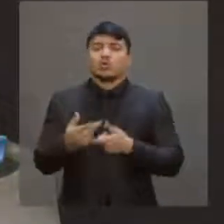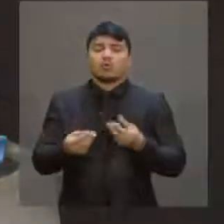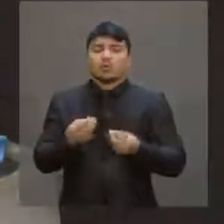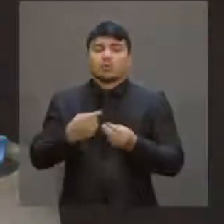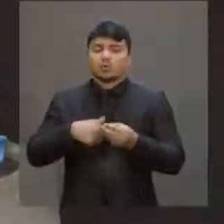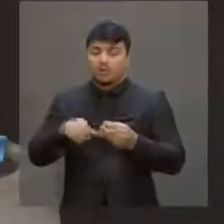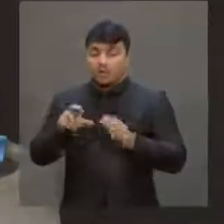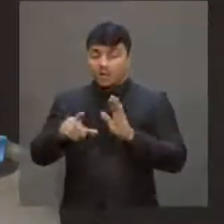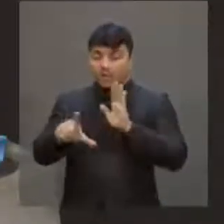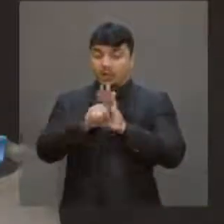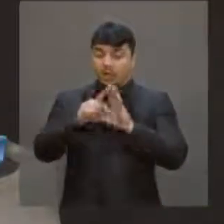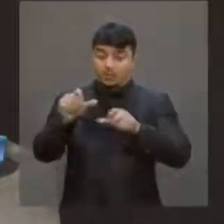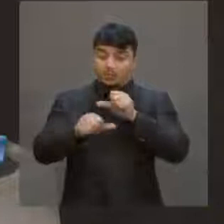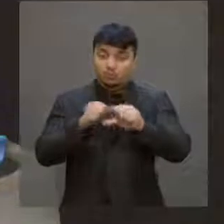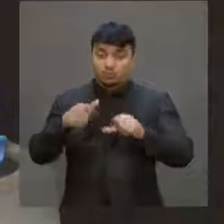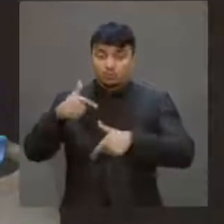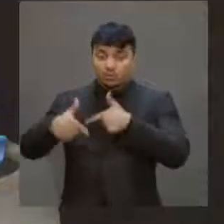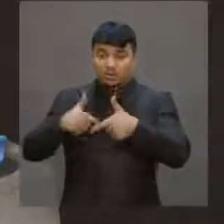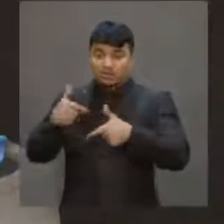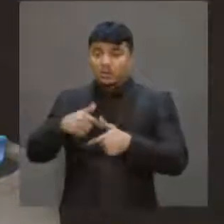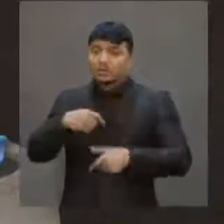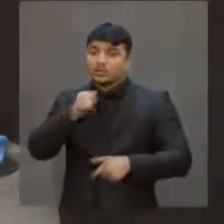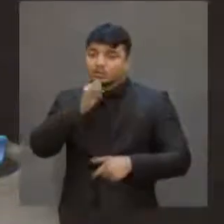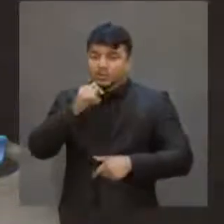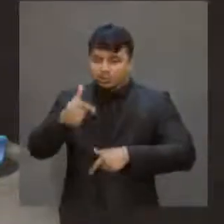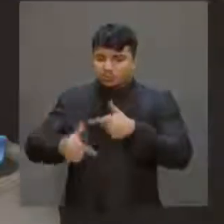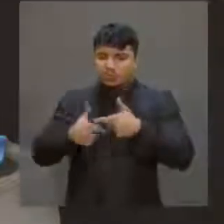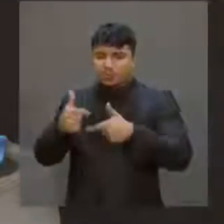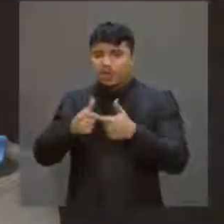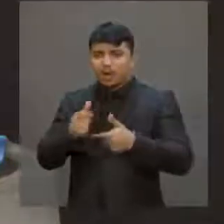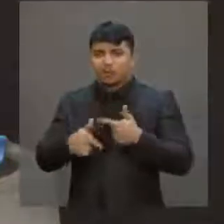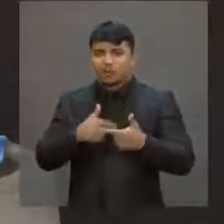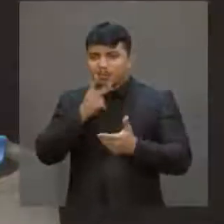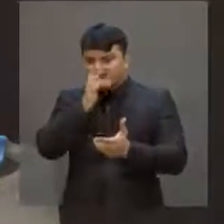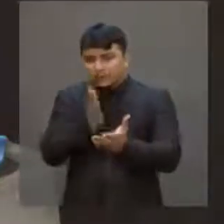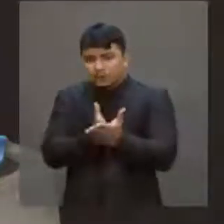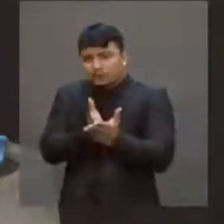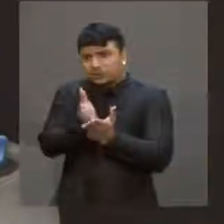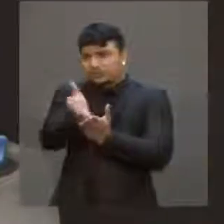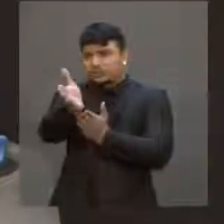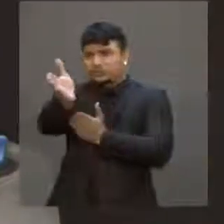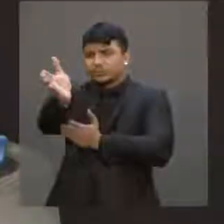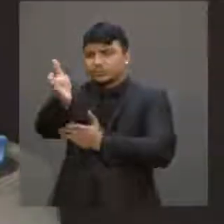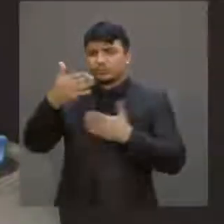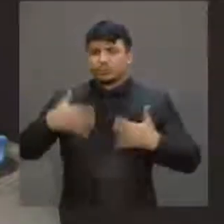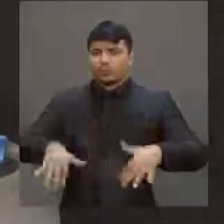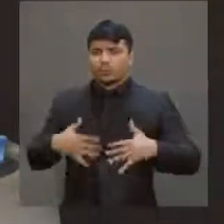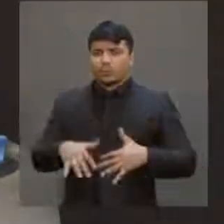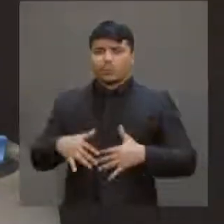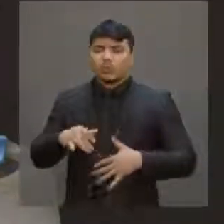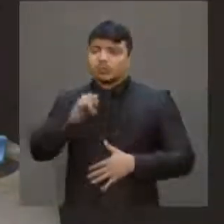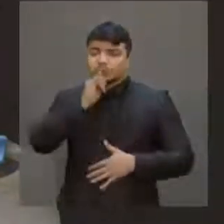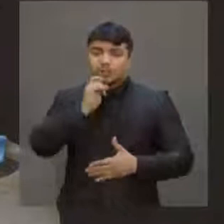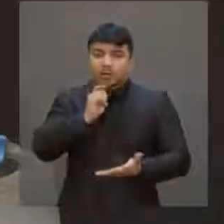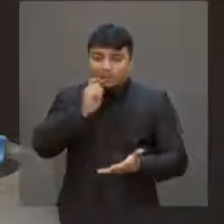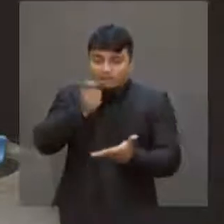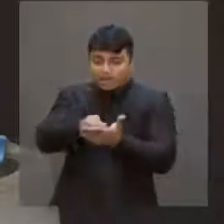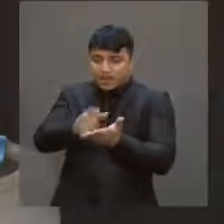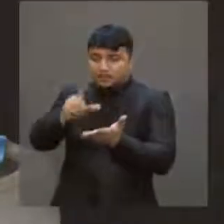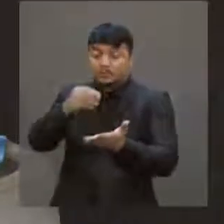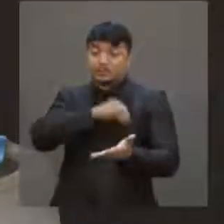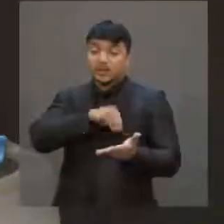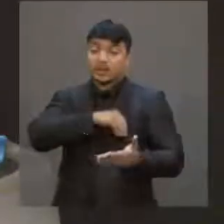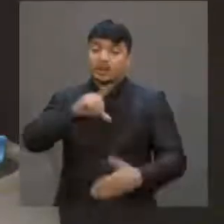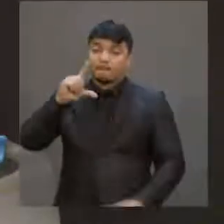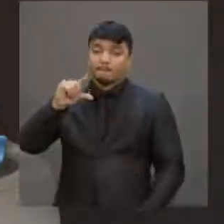reforma trabalhista. O trabalho intermitente, por exemplo. Esse trabalho intermitente, que pode, por exemplo, pagar menos que um salário mínimo,